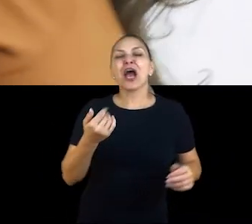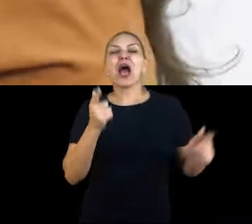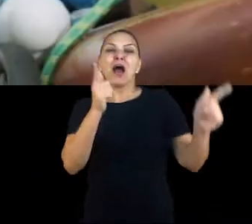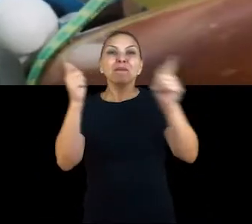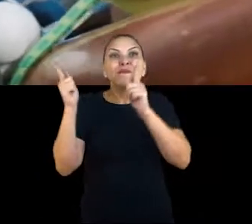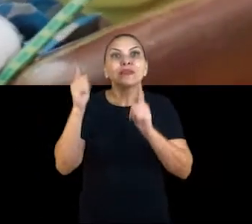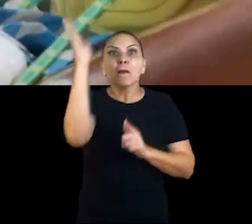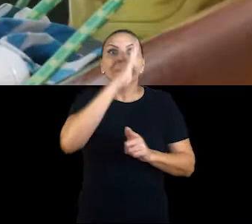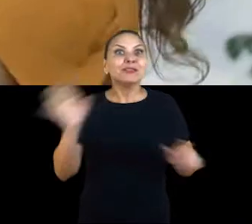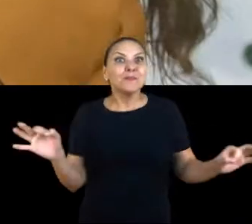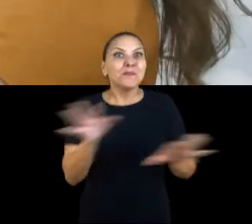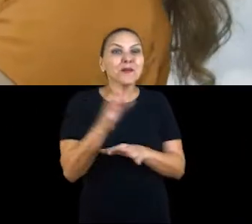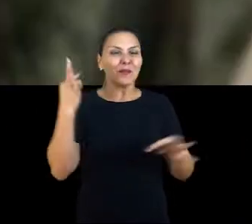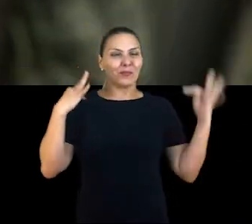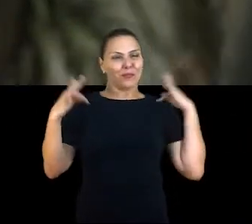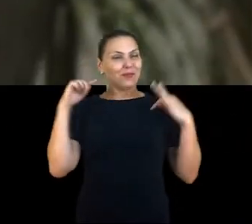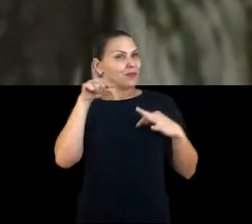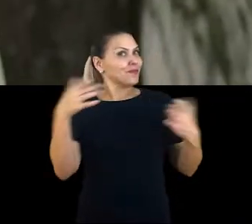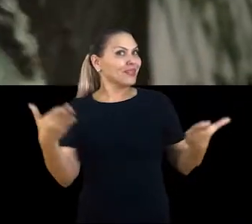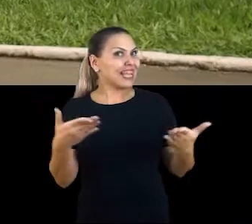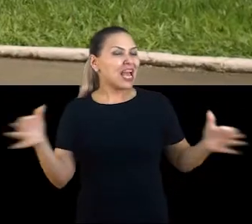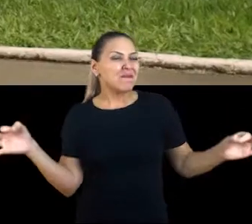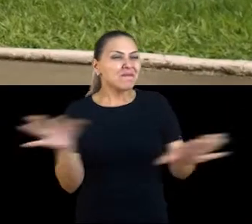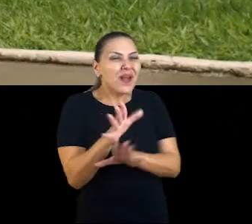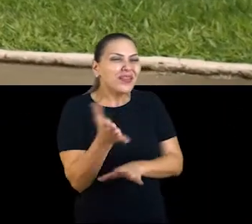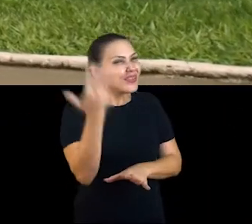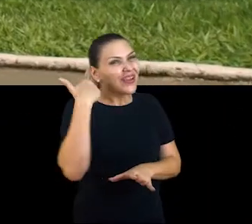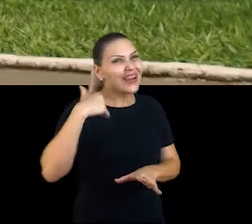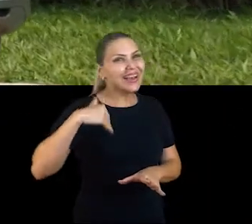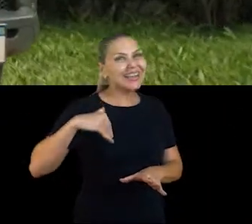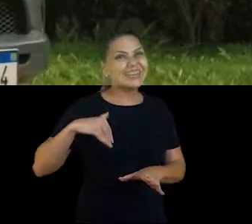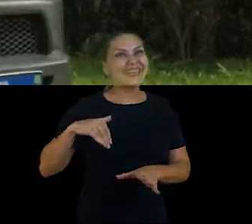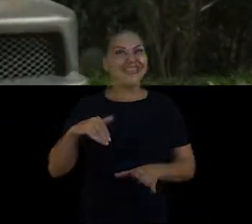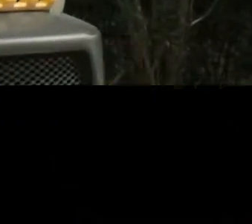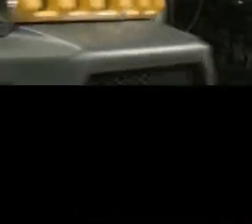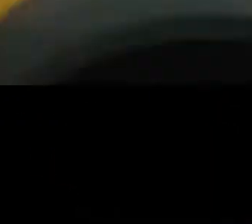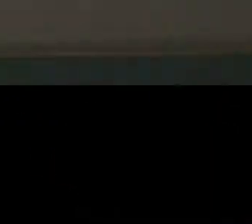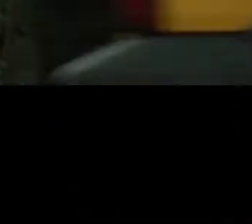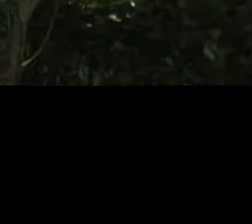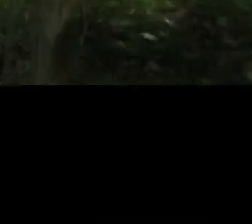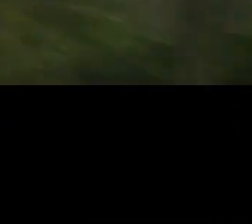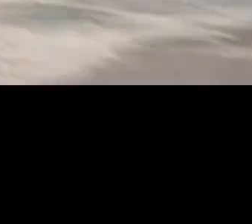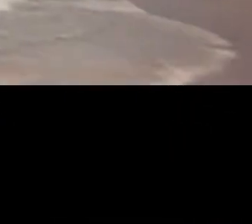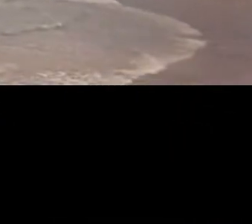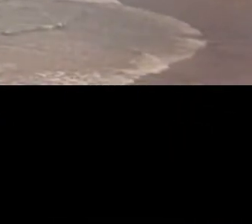O Brasil está pronto para o turismo. E você... Pronto! ...para o Brasil.